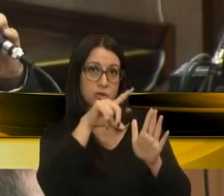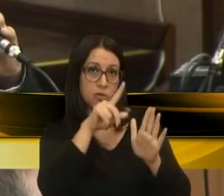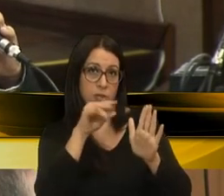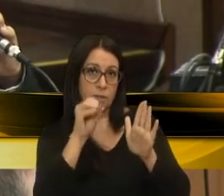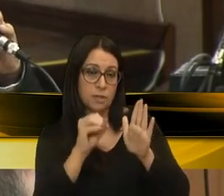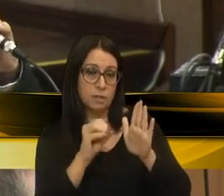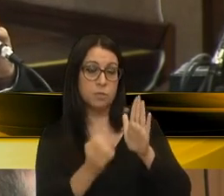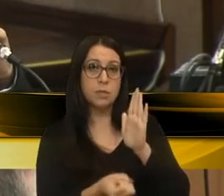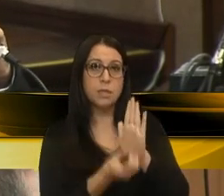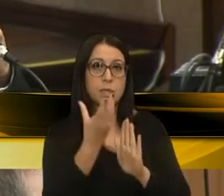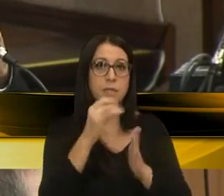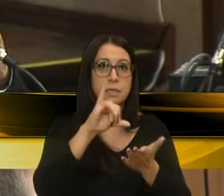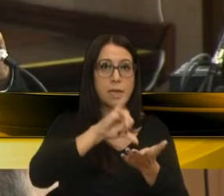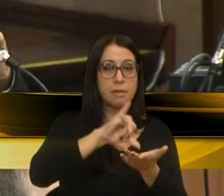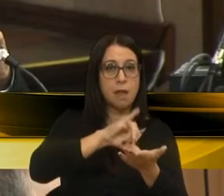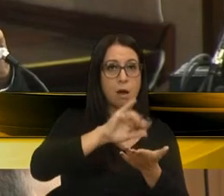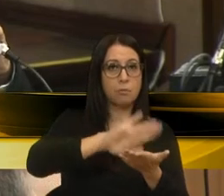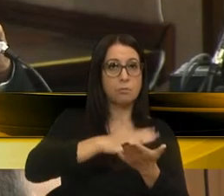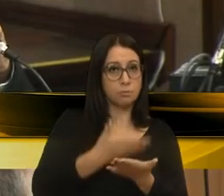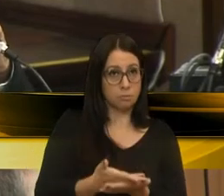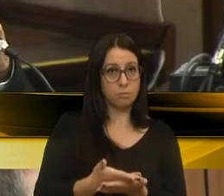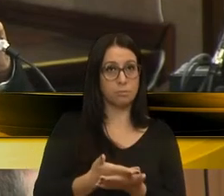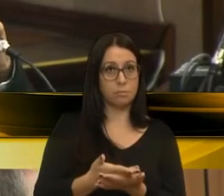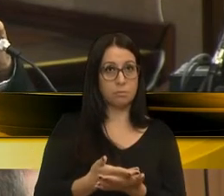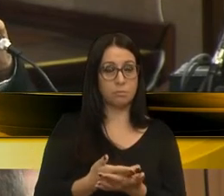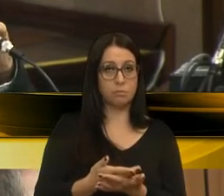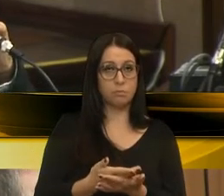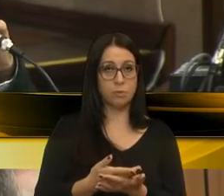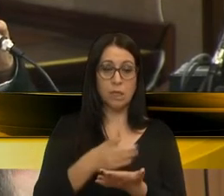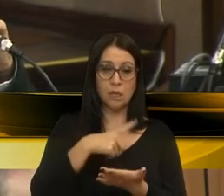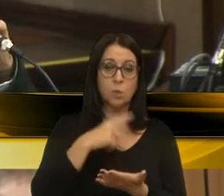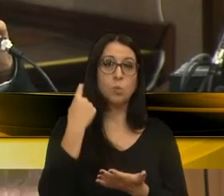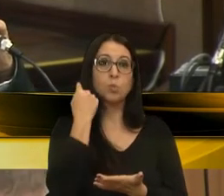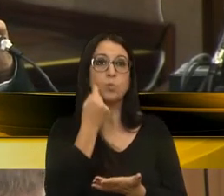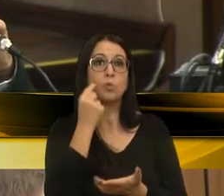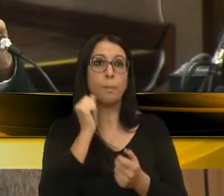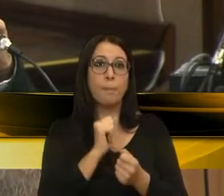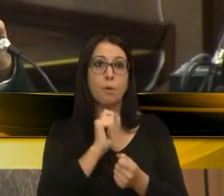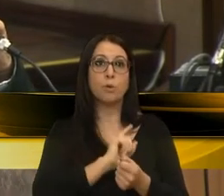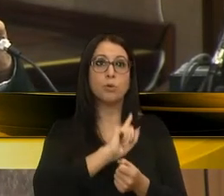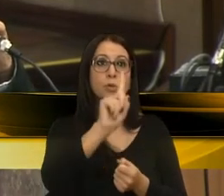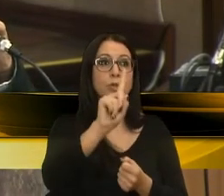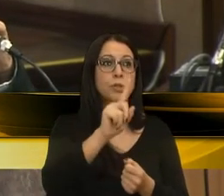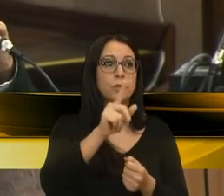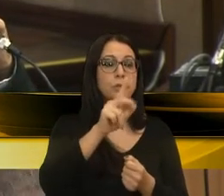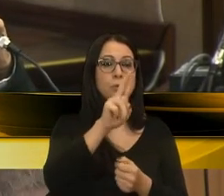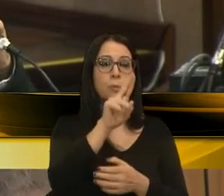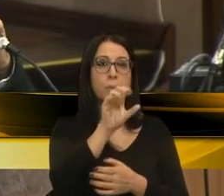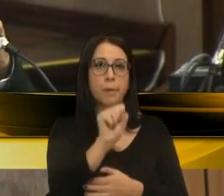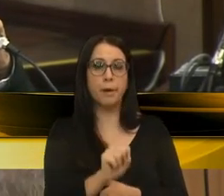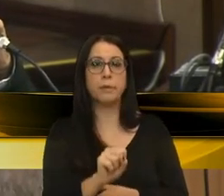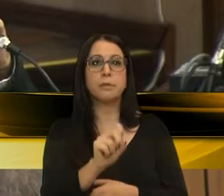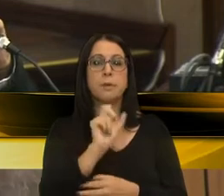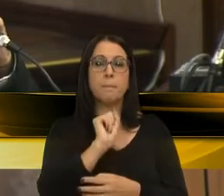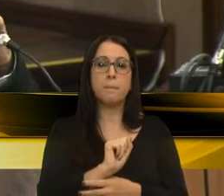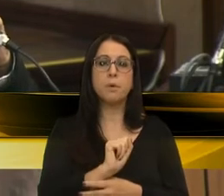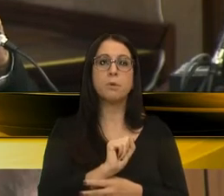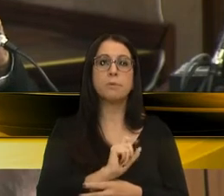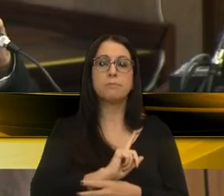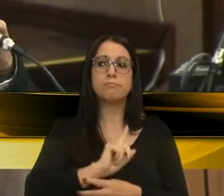que é a criação da central de intérpretes, aonde o surdo possa ir no posto de saúde, possa ir